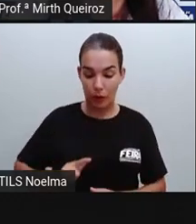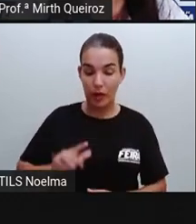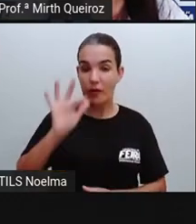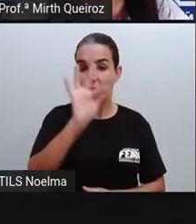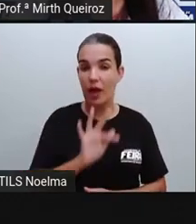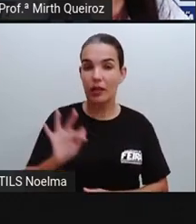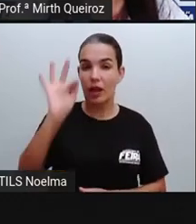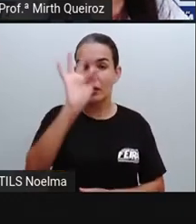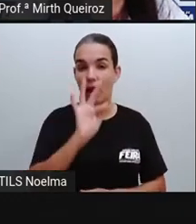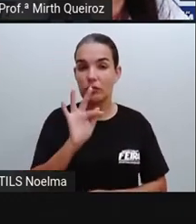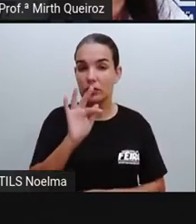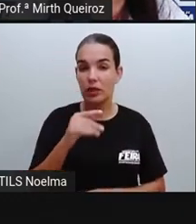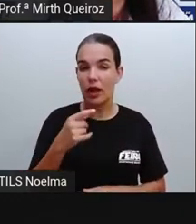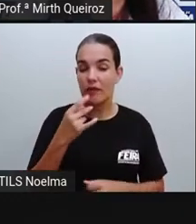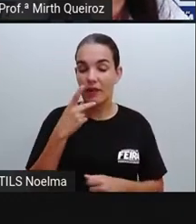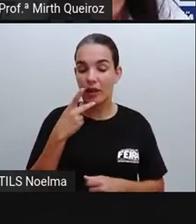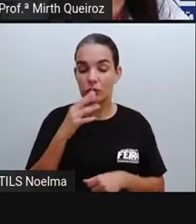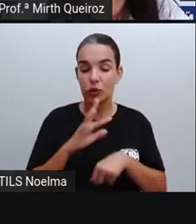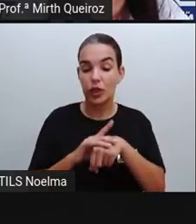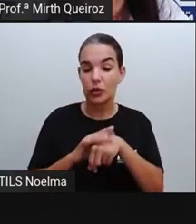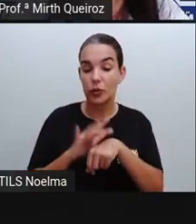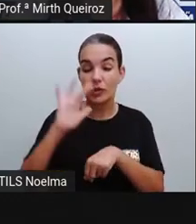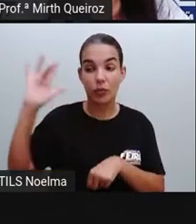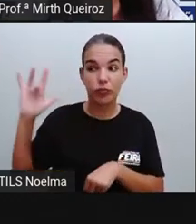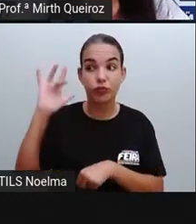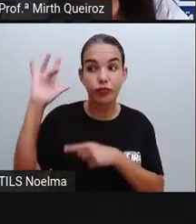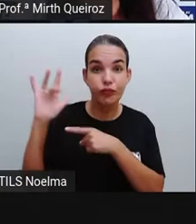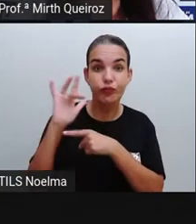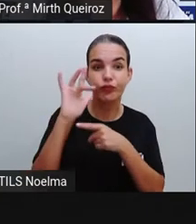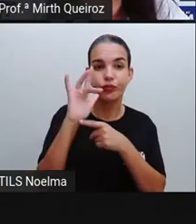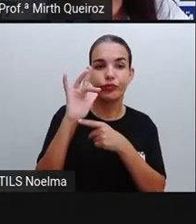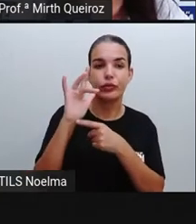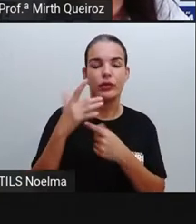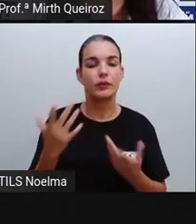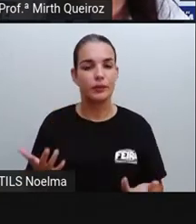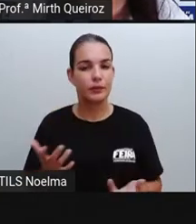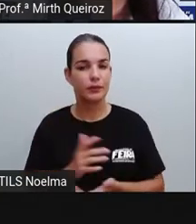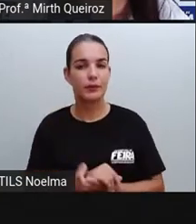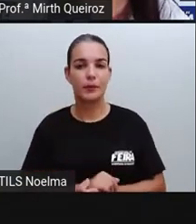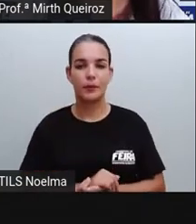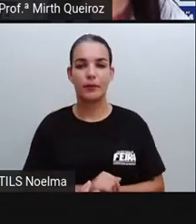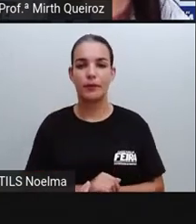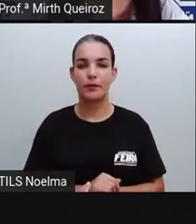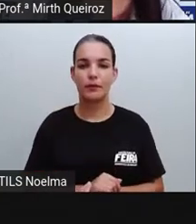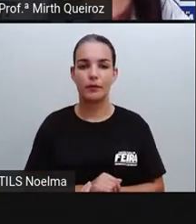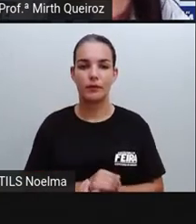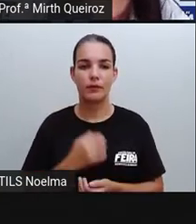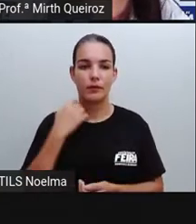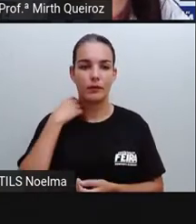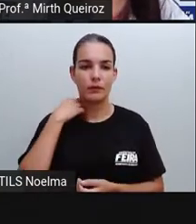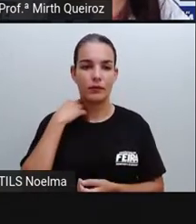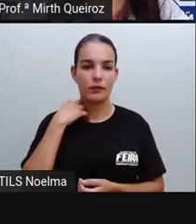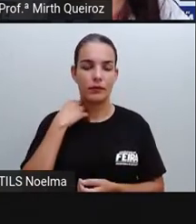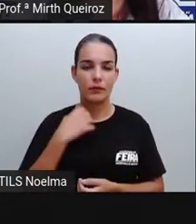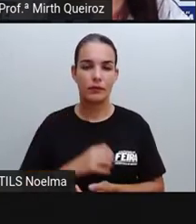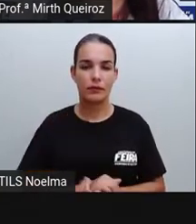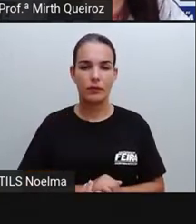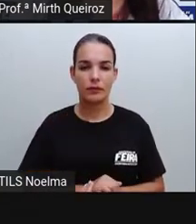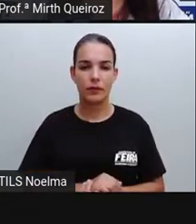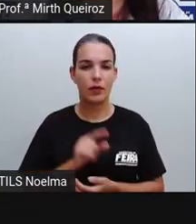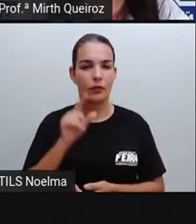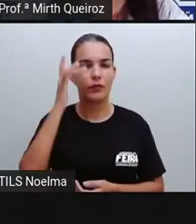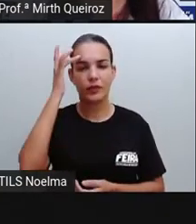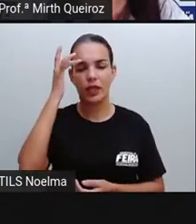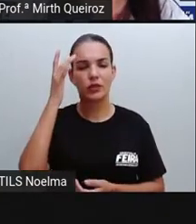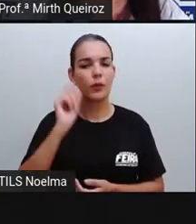doenças, né? Causadas aí por um vírus, né? Onde nós temos como transmissor o Aedes aegypti. O que vocês